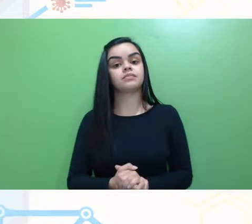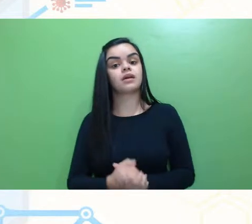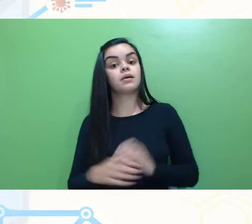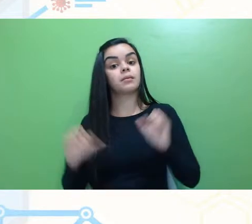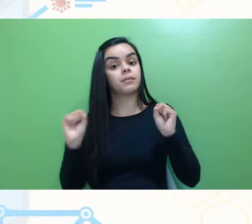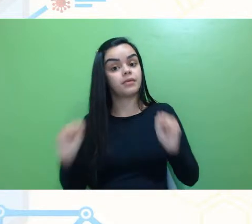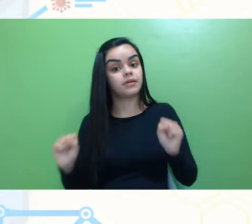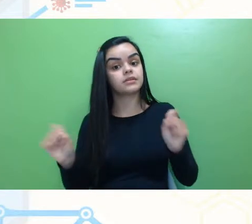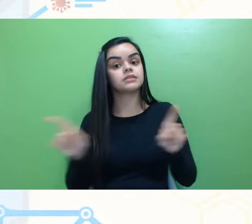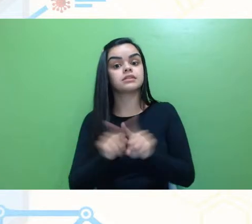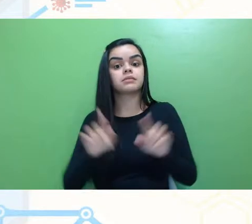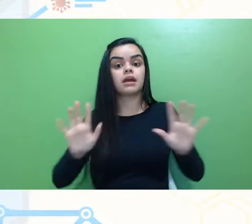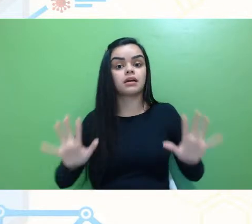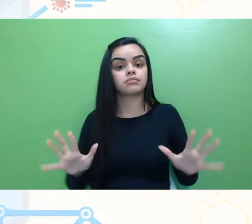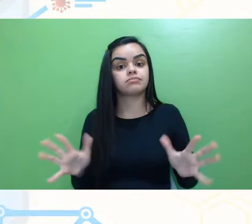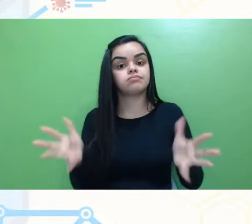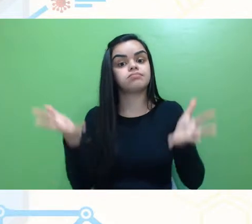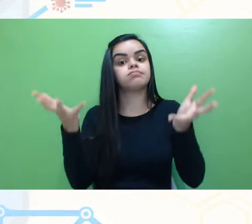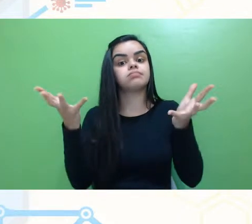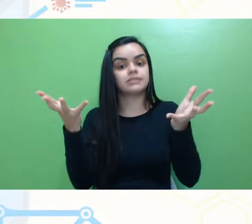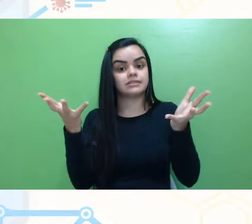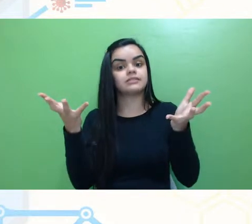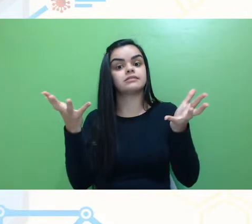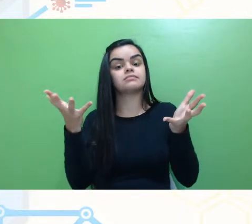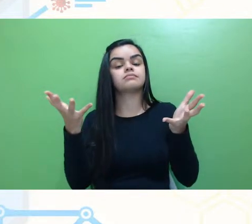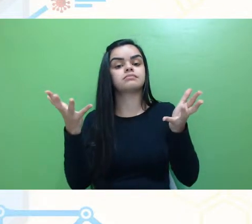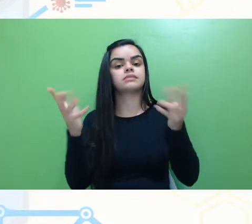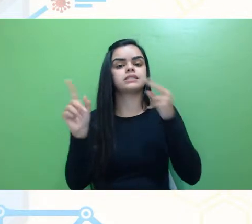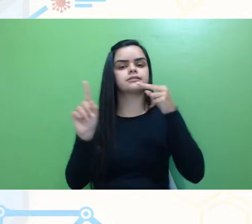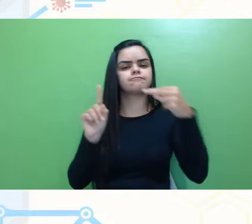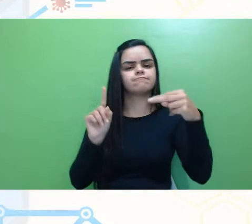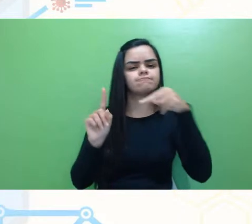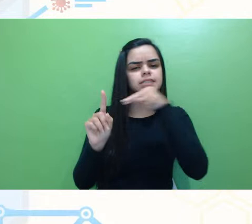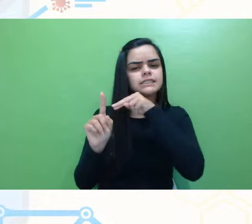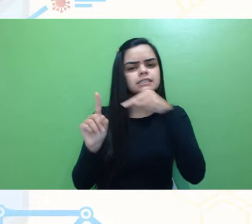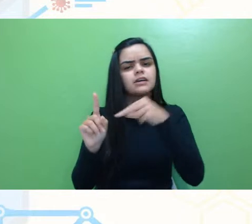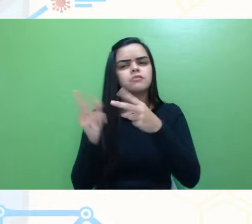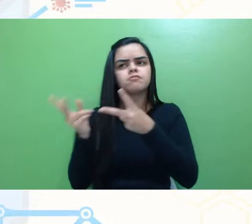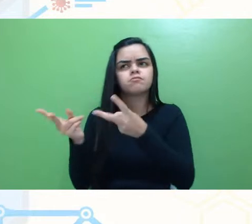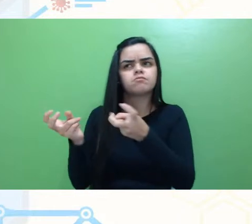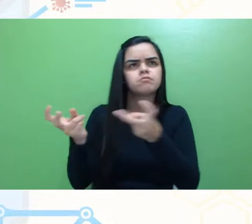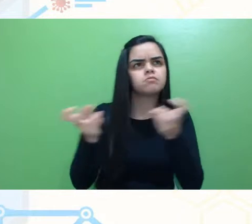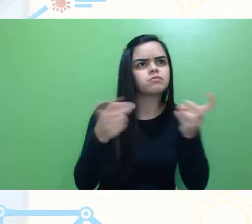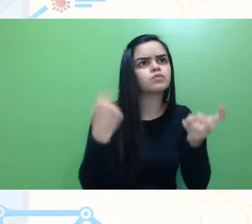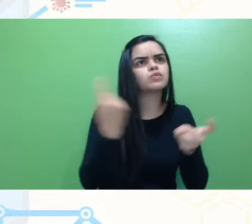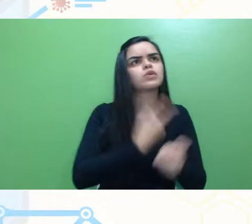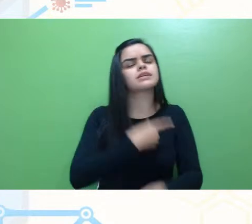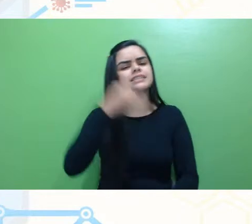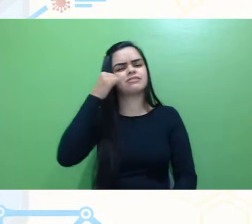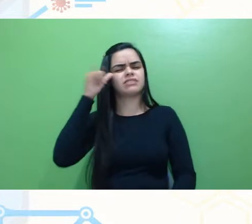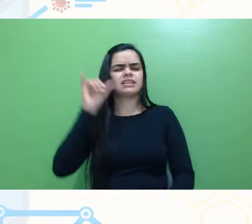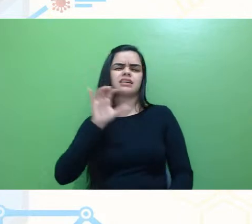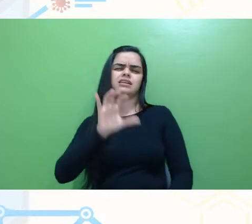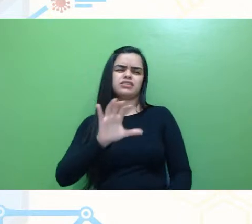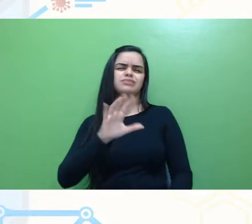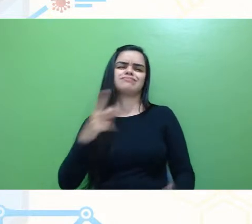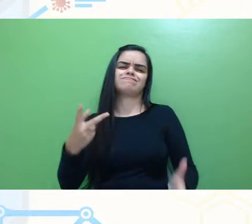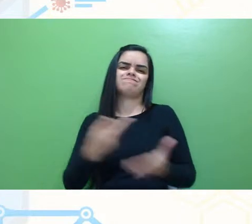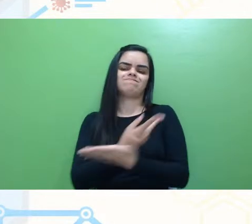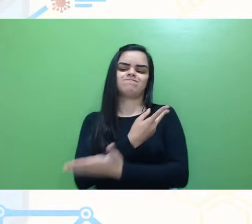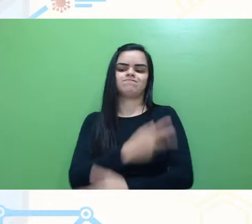estimular, né, esse tipo de visão de mundo e de que maneira que a gente pode evitar que isso aconteça, né,